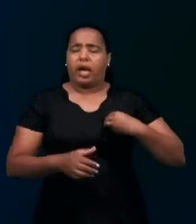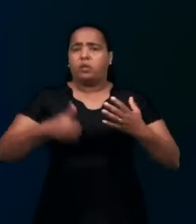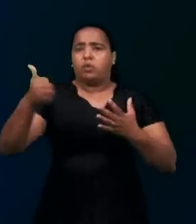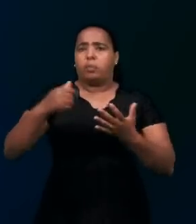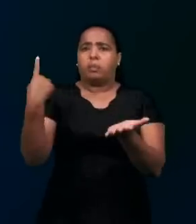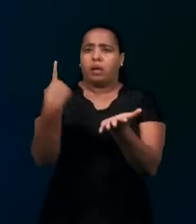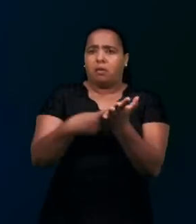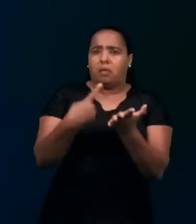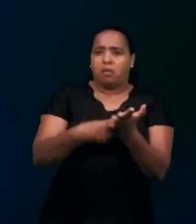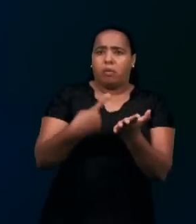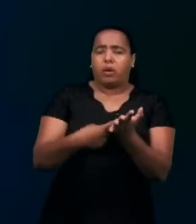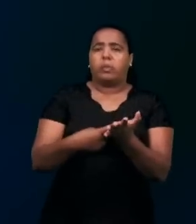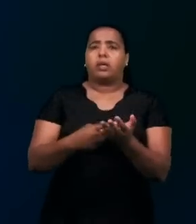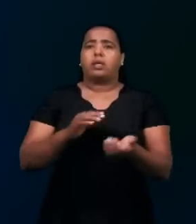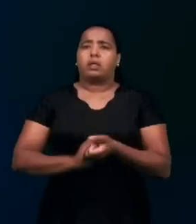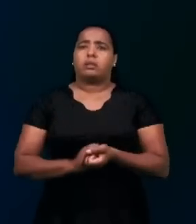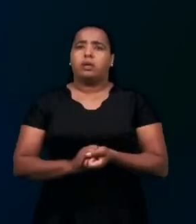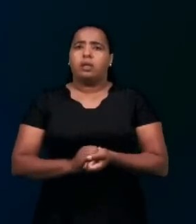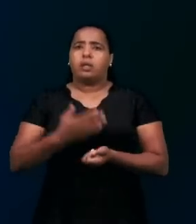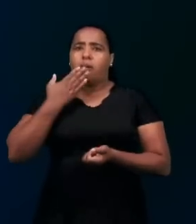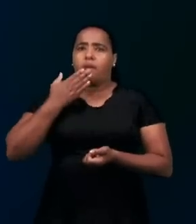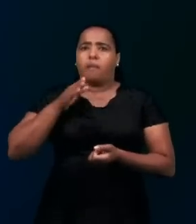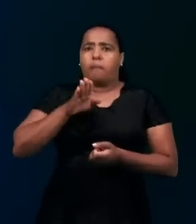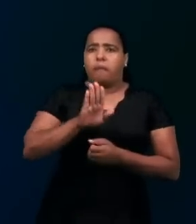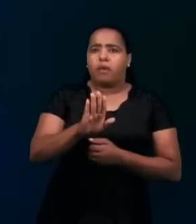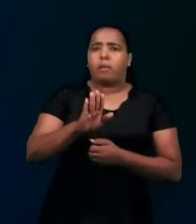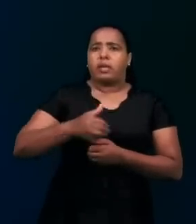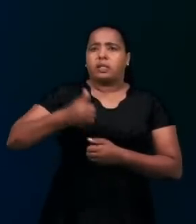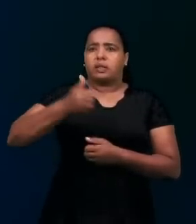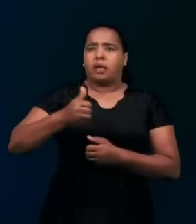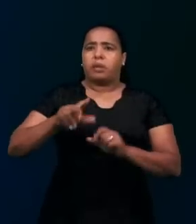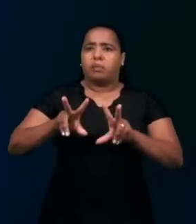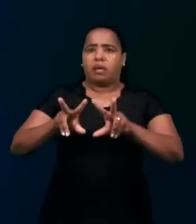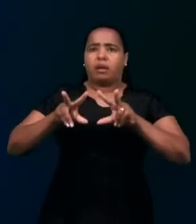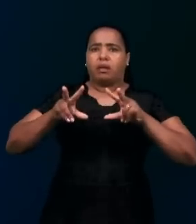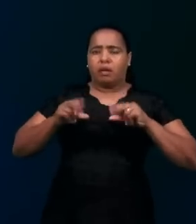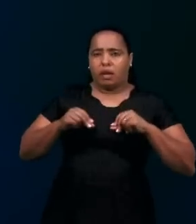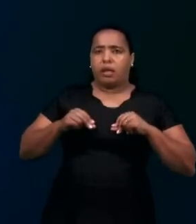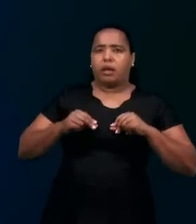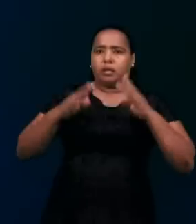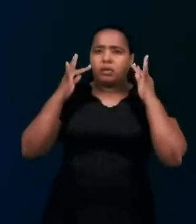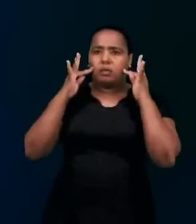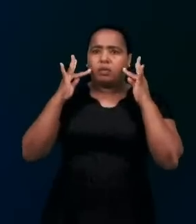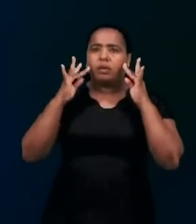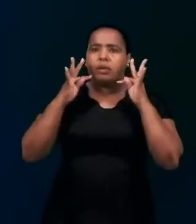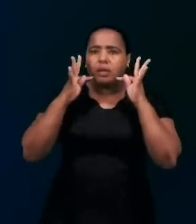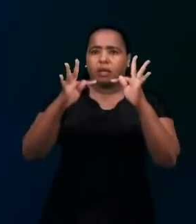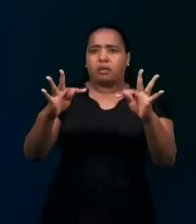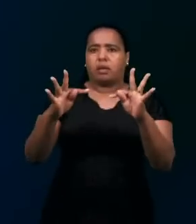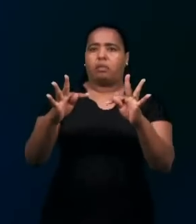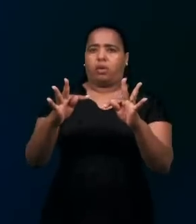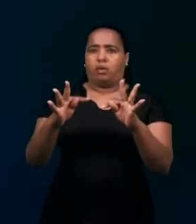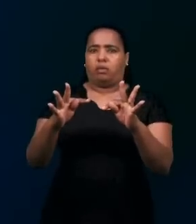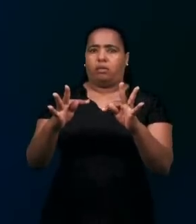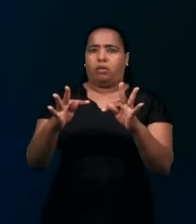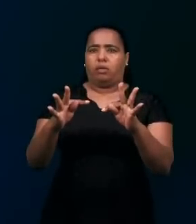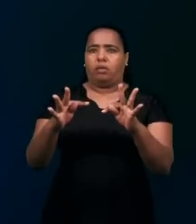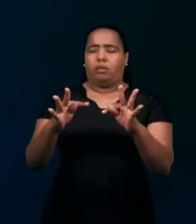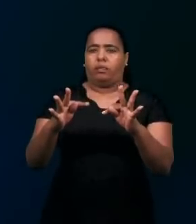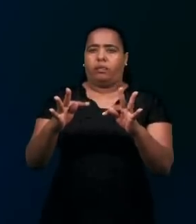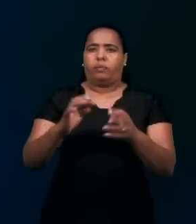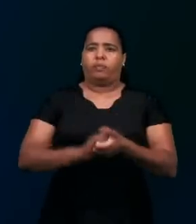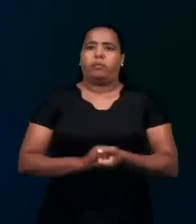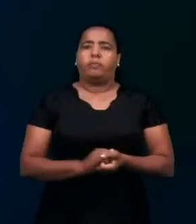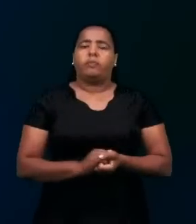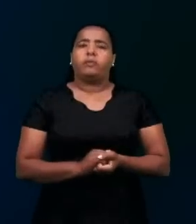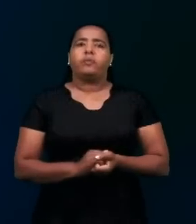recebam a promessa da eterna herança àqueles a que têm sido chamados. Irmãos, esses três ciclos mostram o Senhor